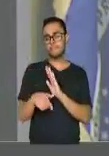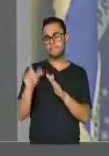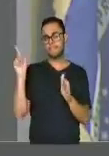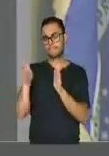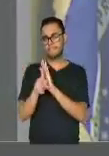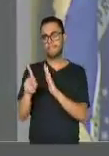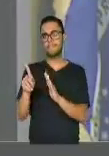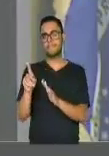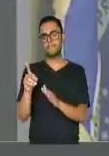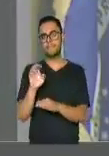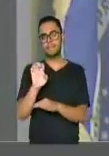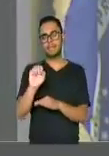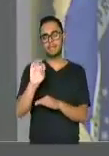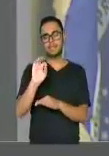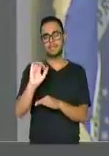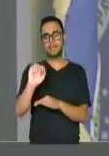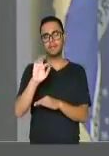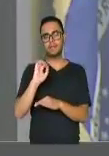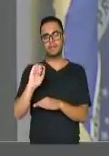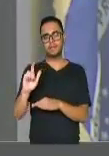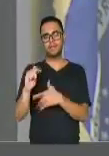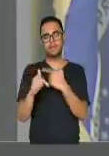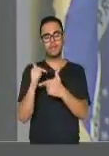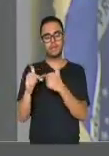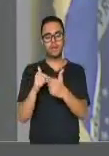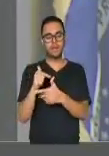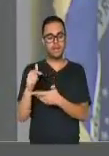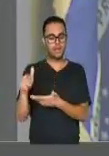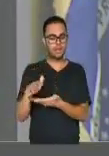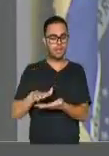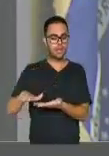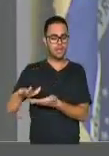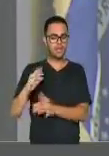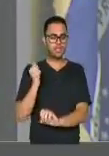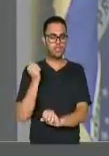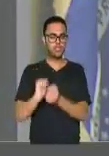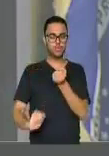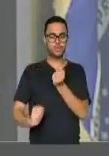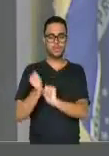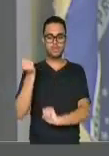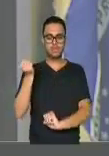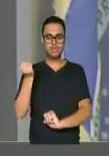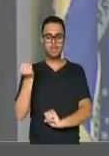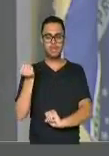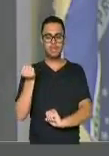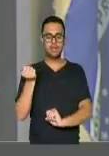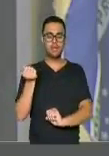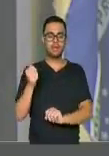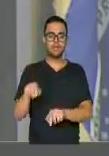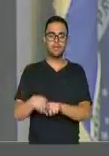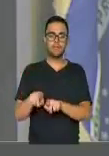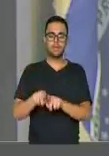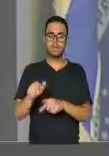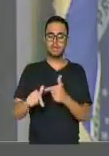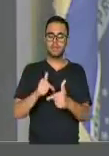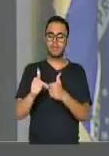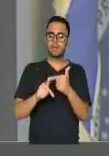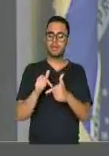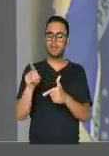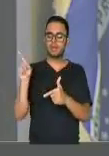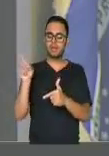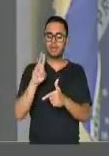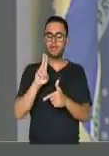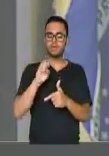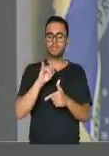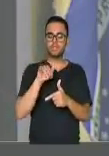para trabalhar na industrialização e para trabalhar na parte da usina da